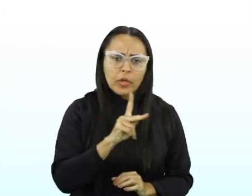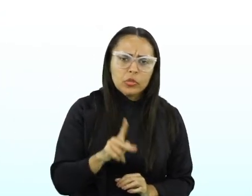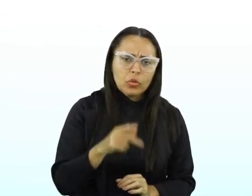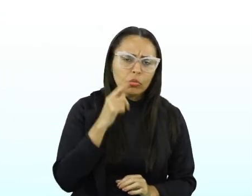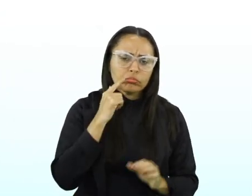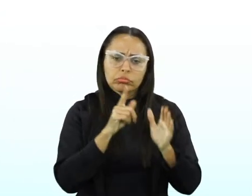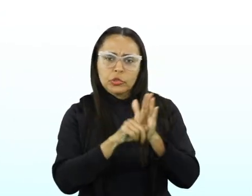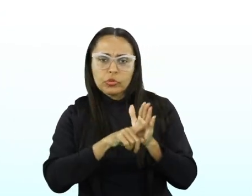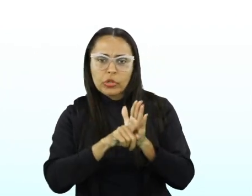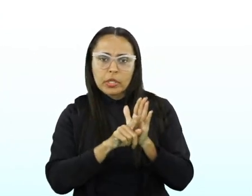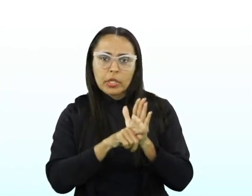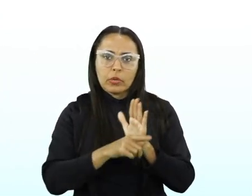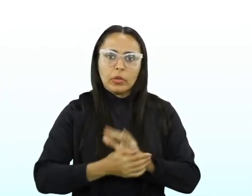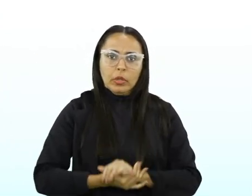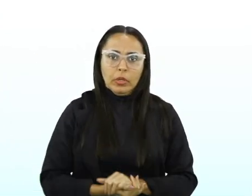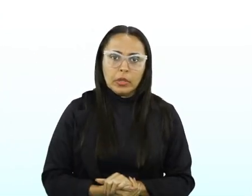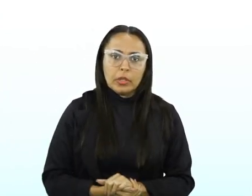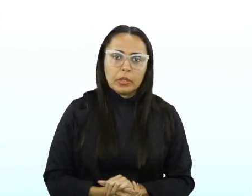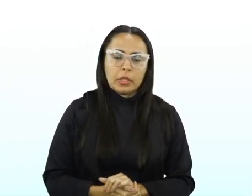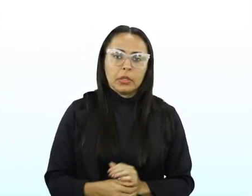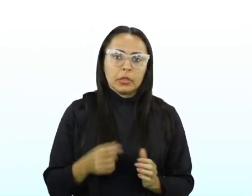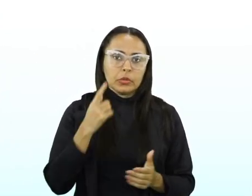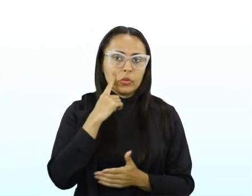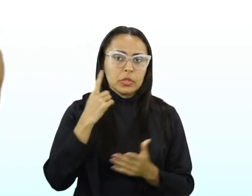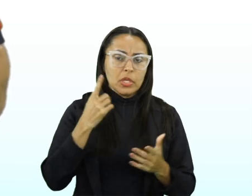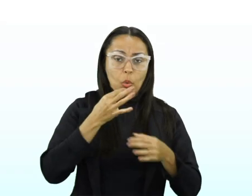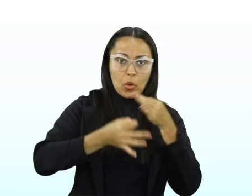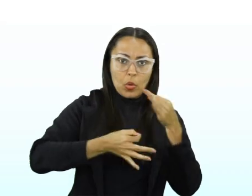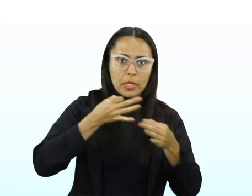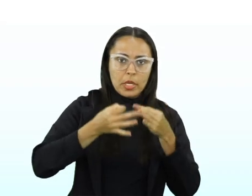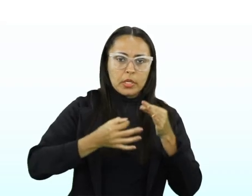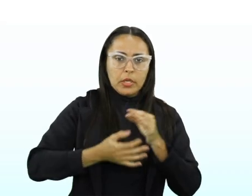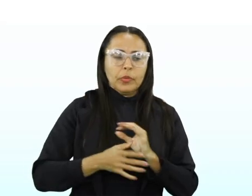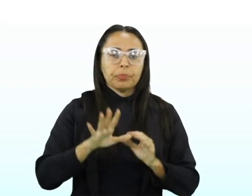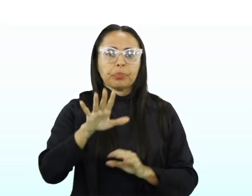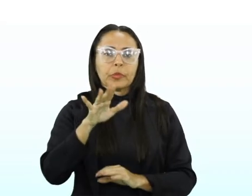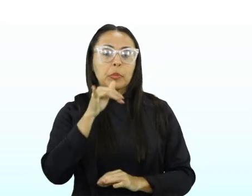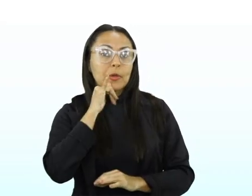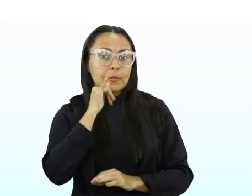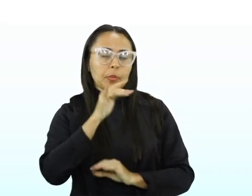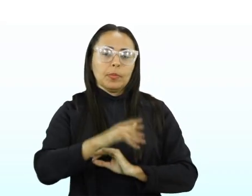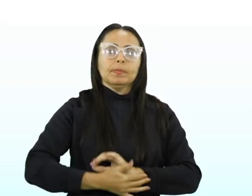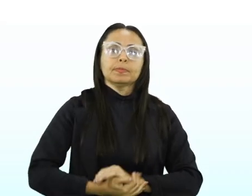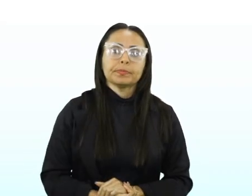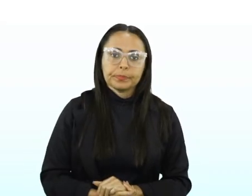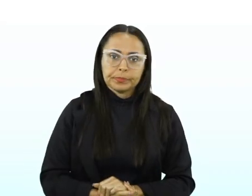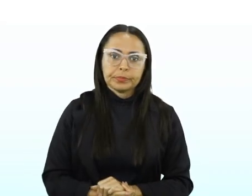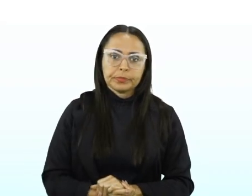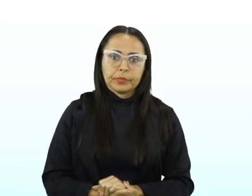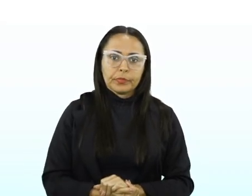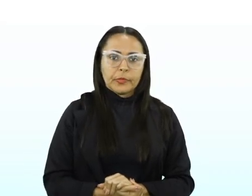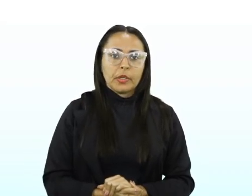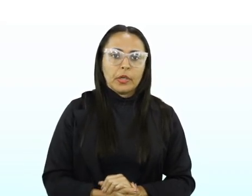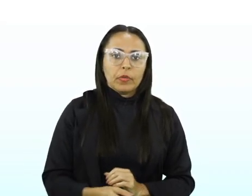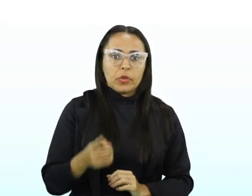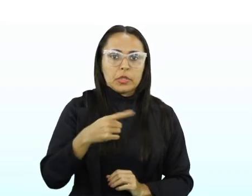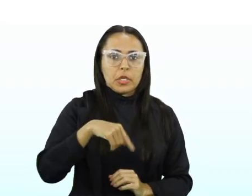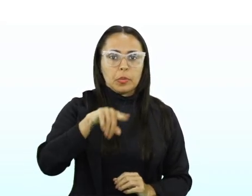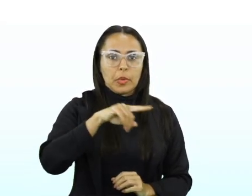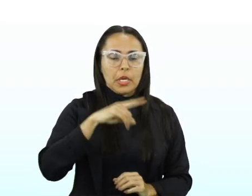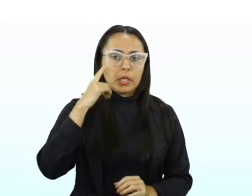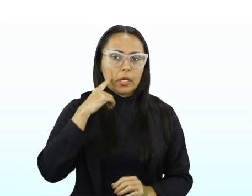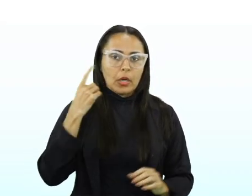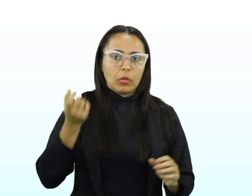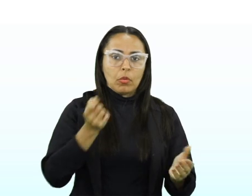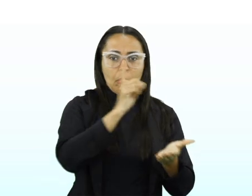um gênero, não é, do texto dissertativo e argumentativo. Por exemplo, você pega um artigo de opinião.